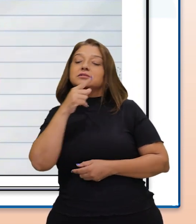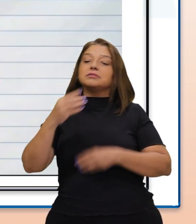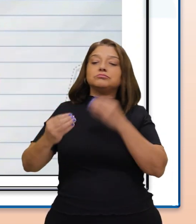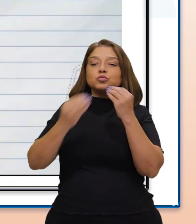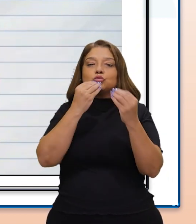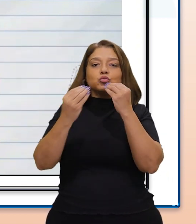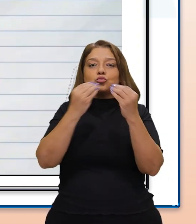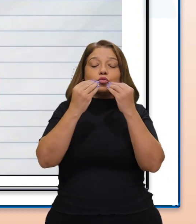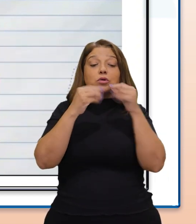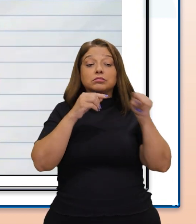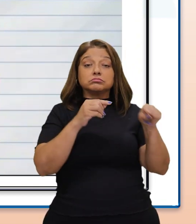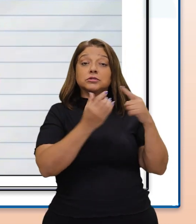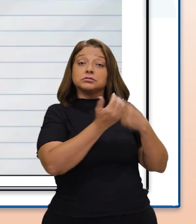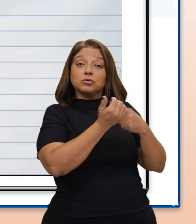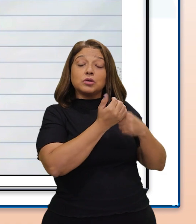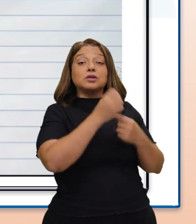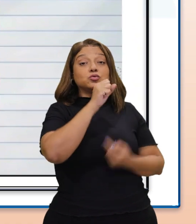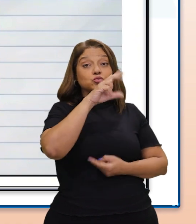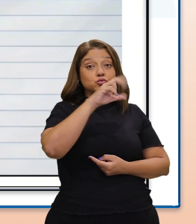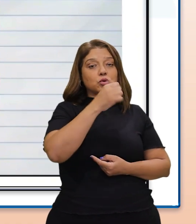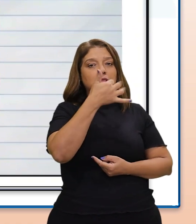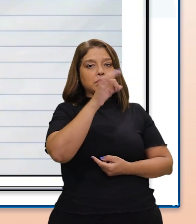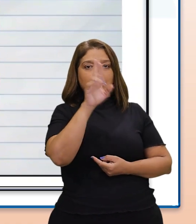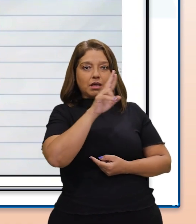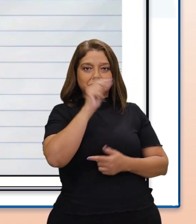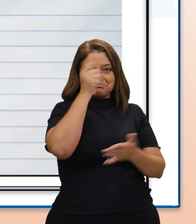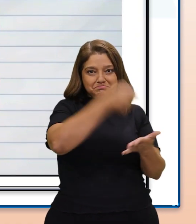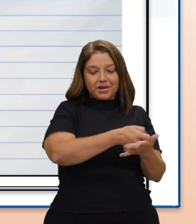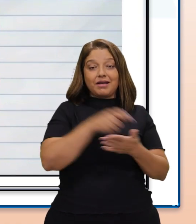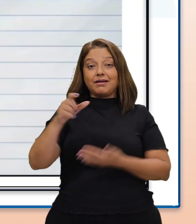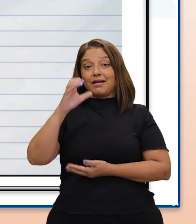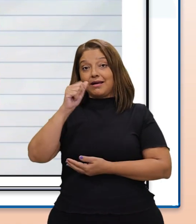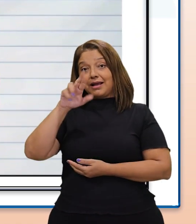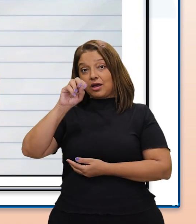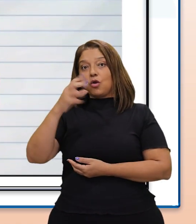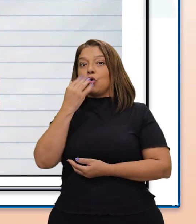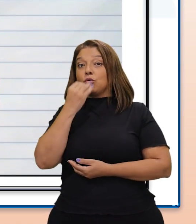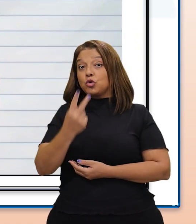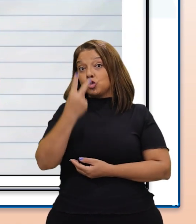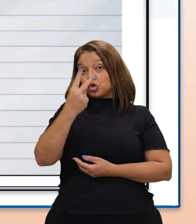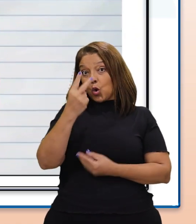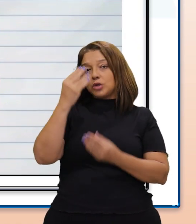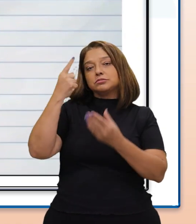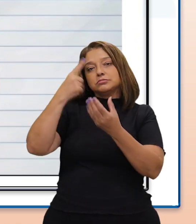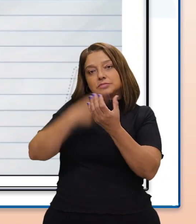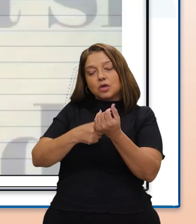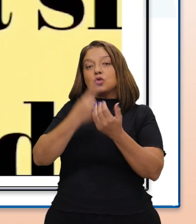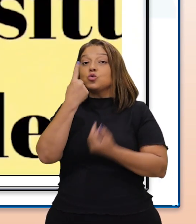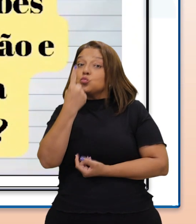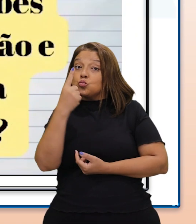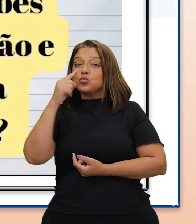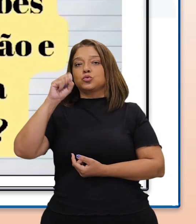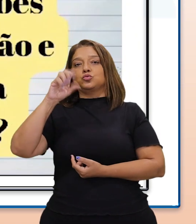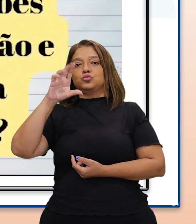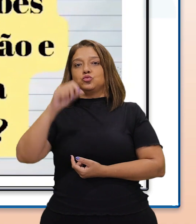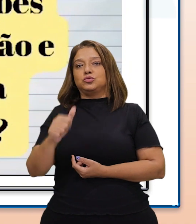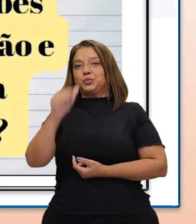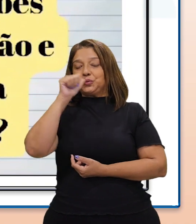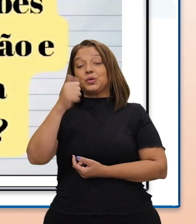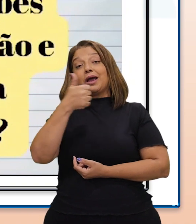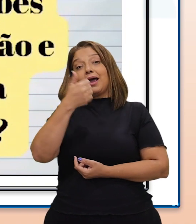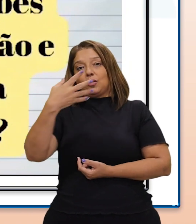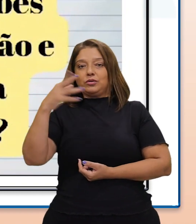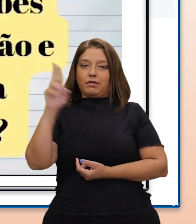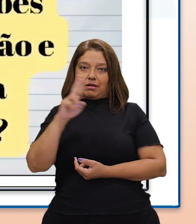salgado e um suco gastando 10 reais. Carol comeu dois salgados e tomou um suco, gastando 14